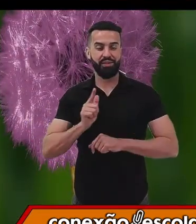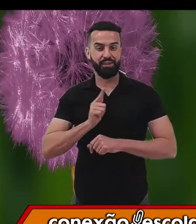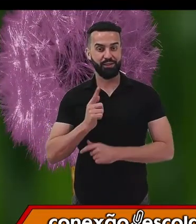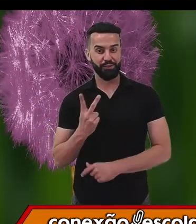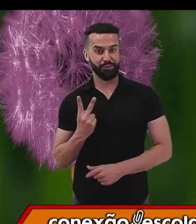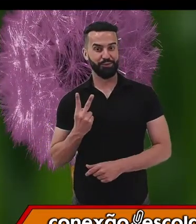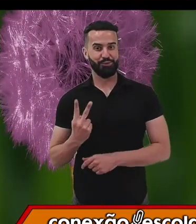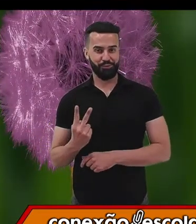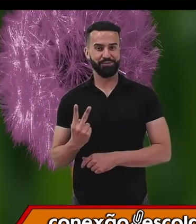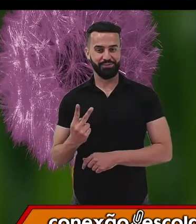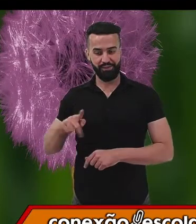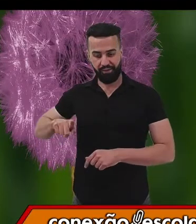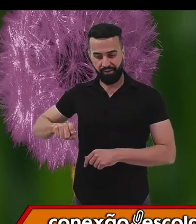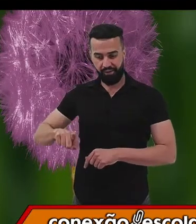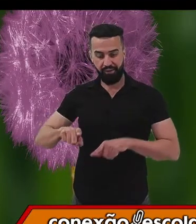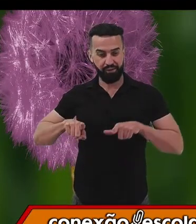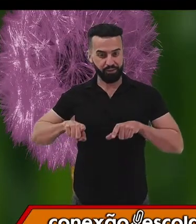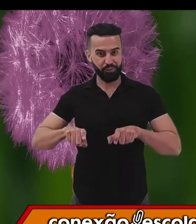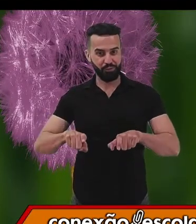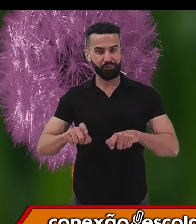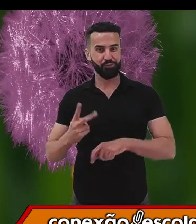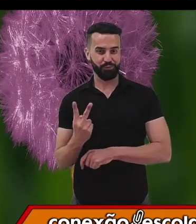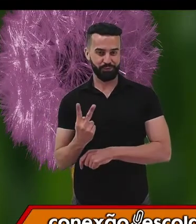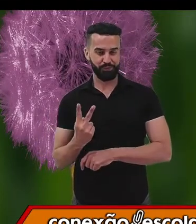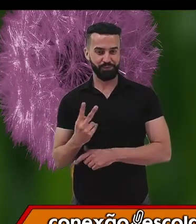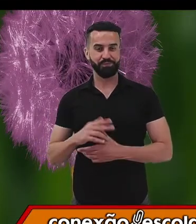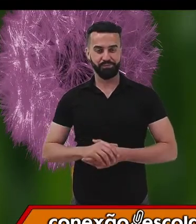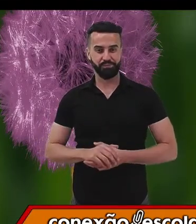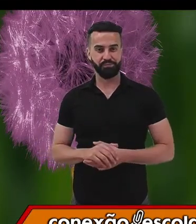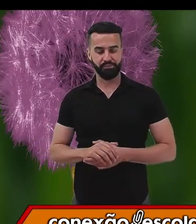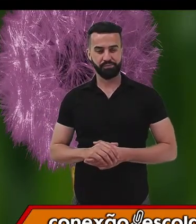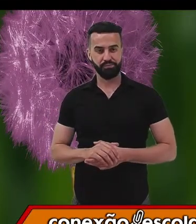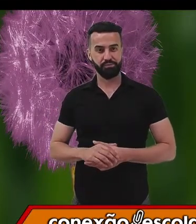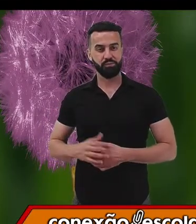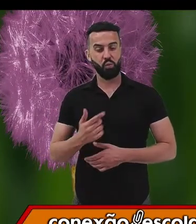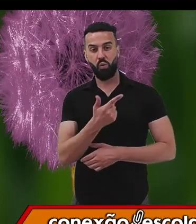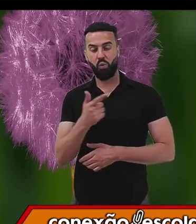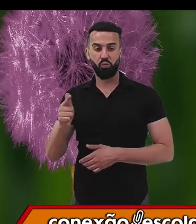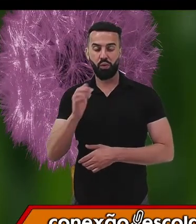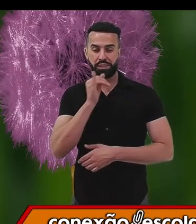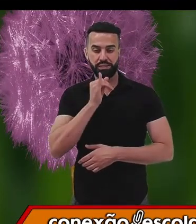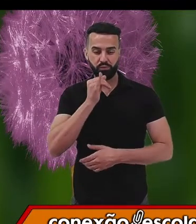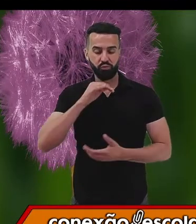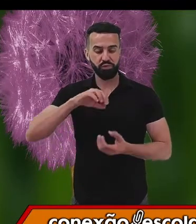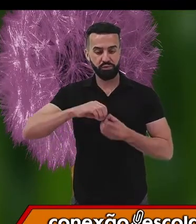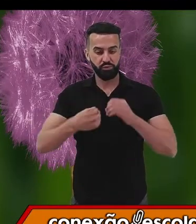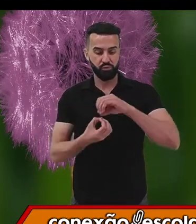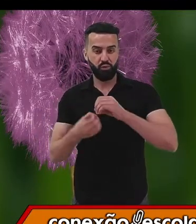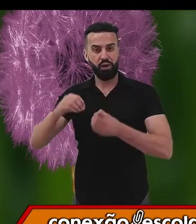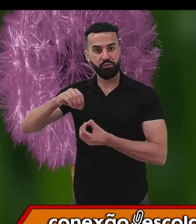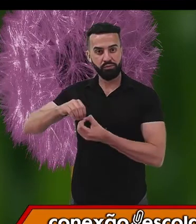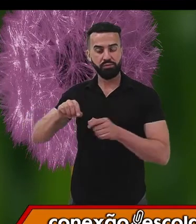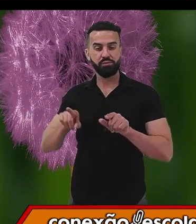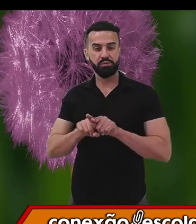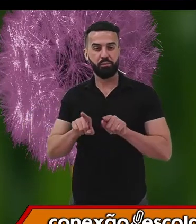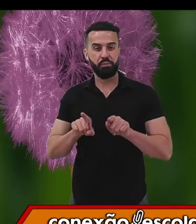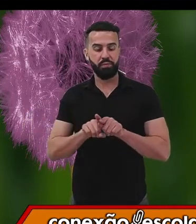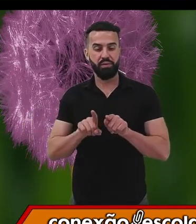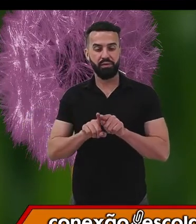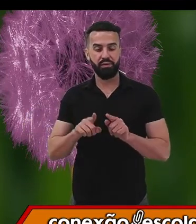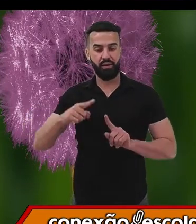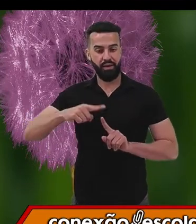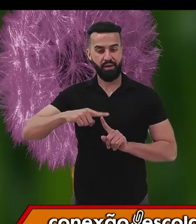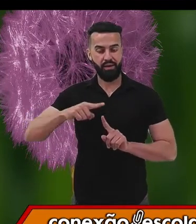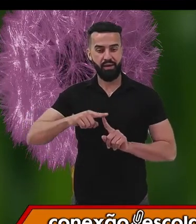dois indivíduos. Um outro exemplo de reprodução assexuada é a estaquia. Ela é